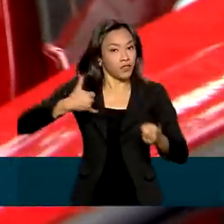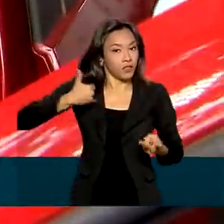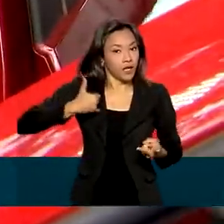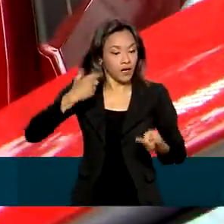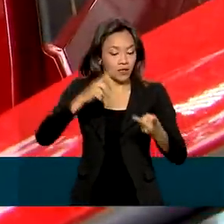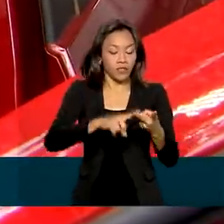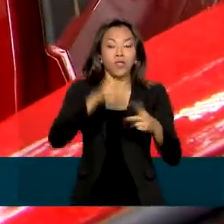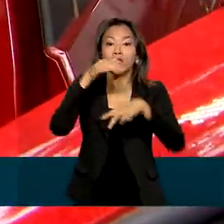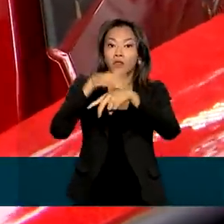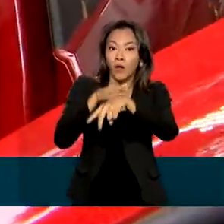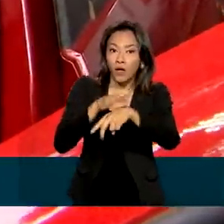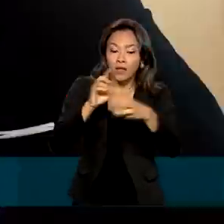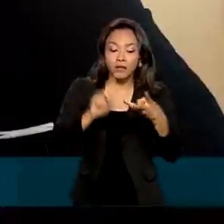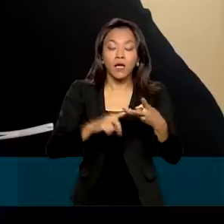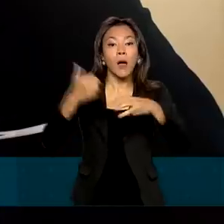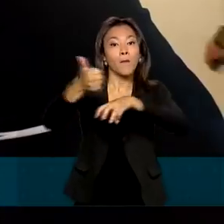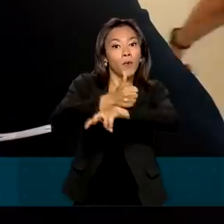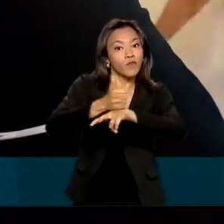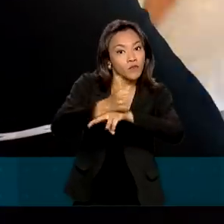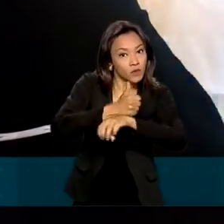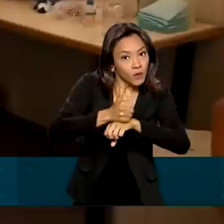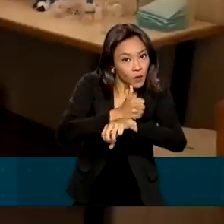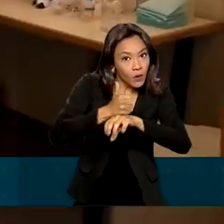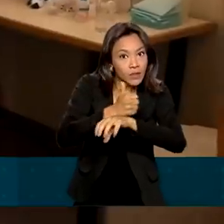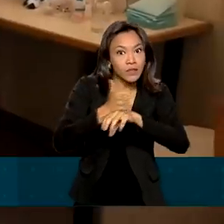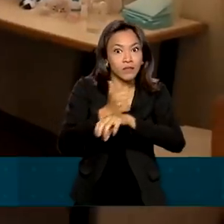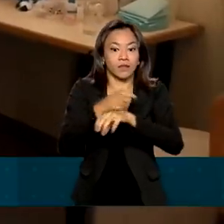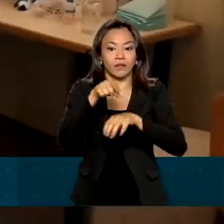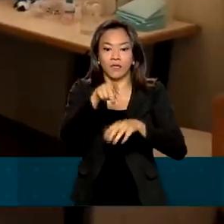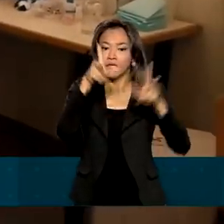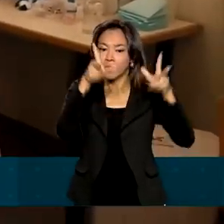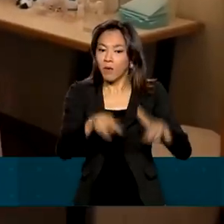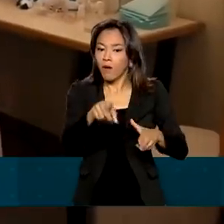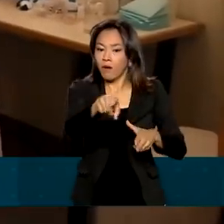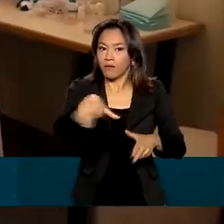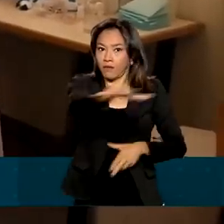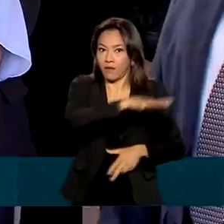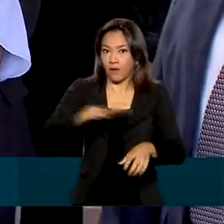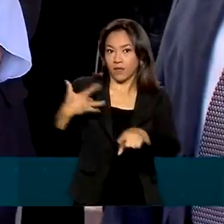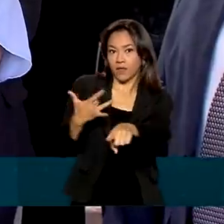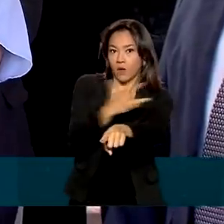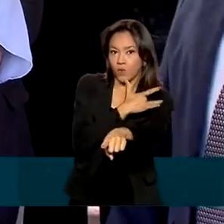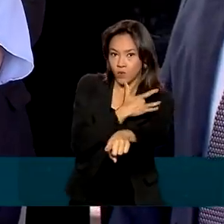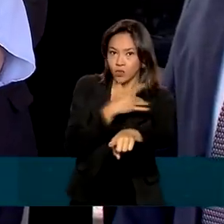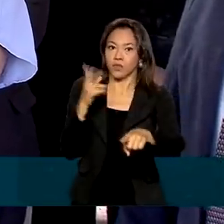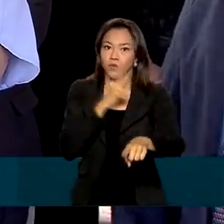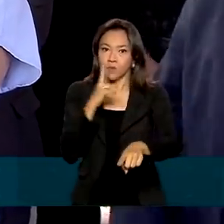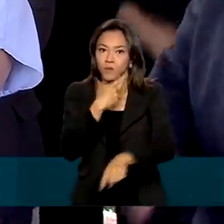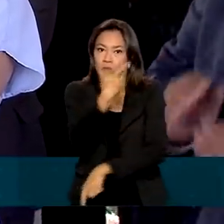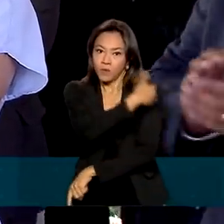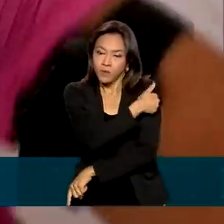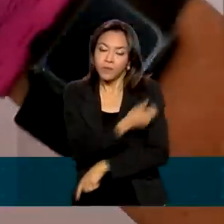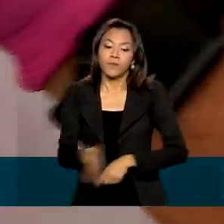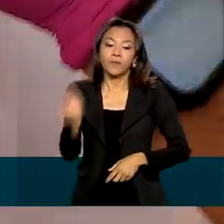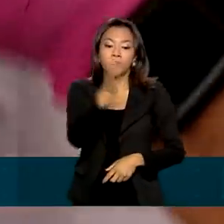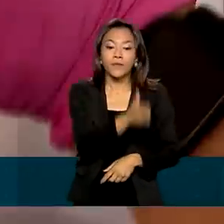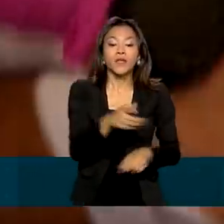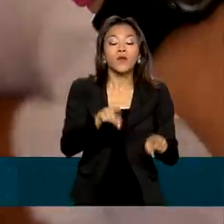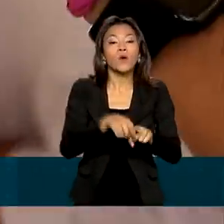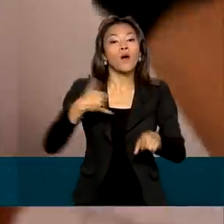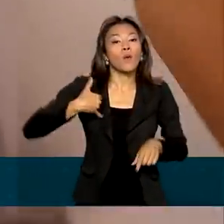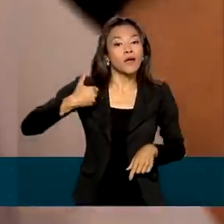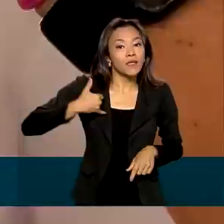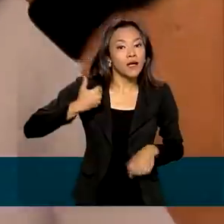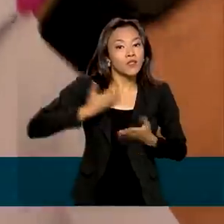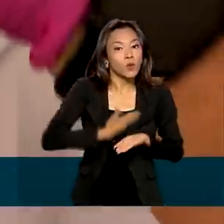-existentes e profissões mais expostas, como as da área da saúde. E a campanha, que começou com idade mínima